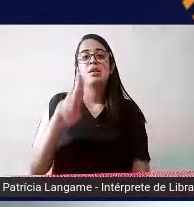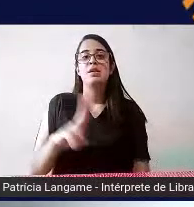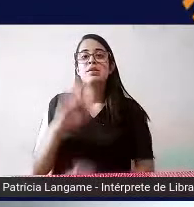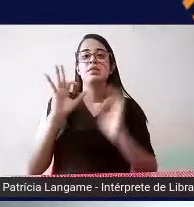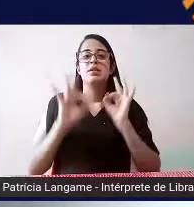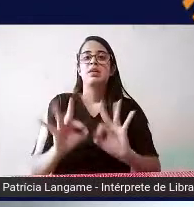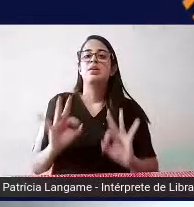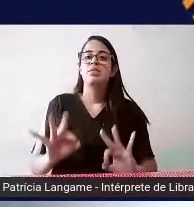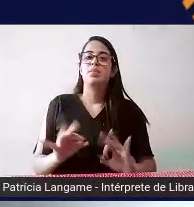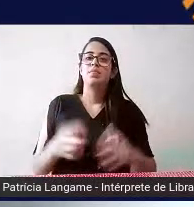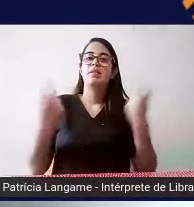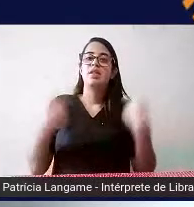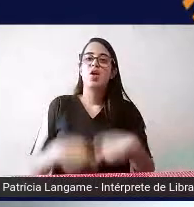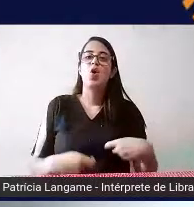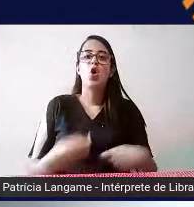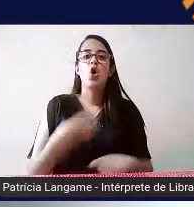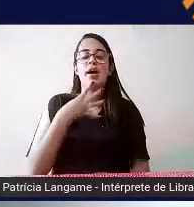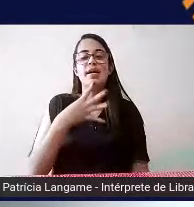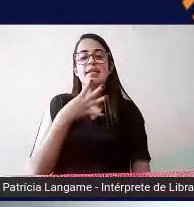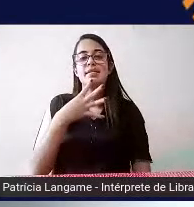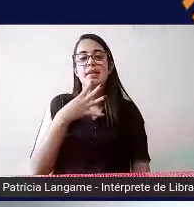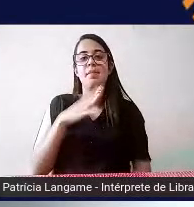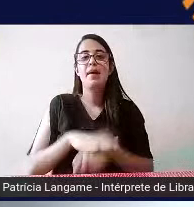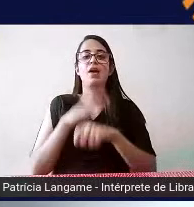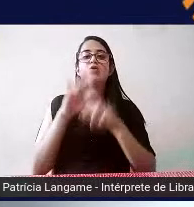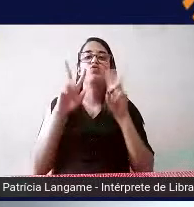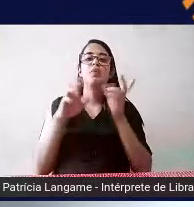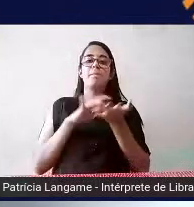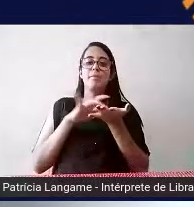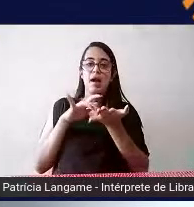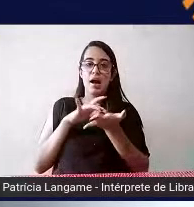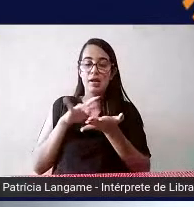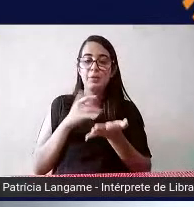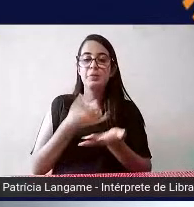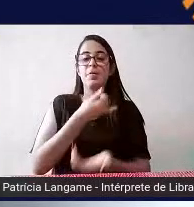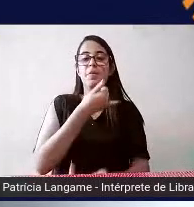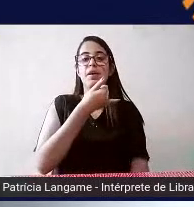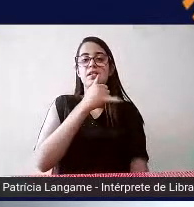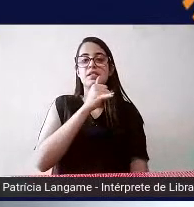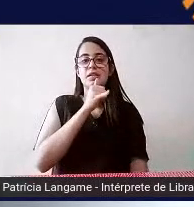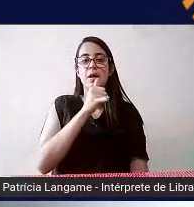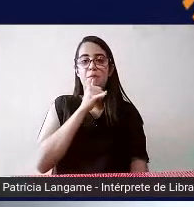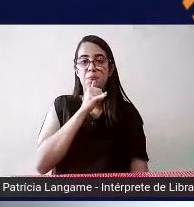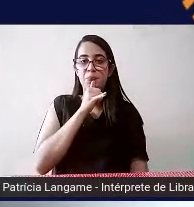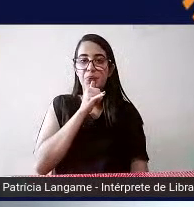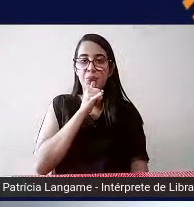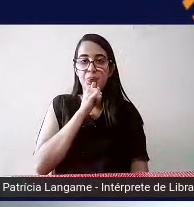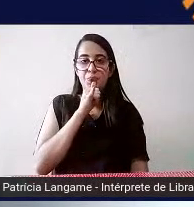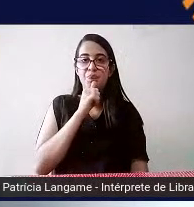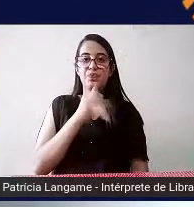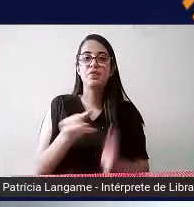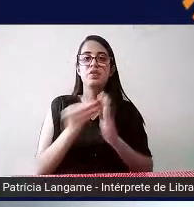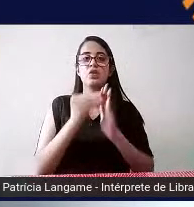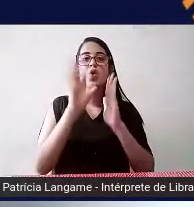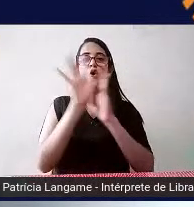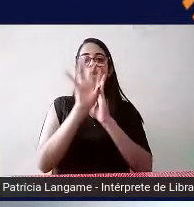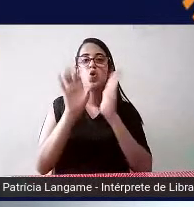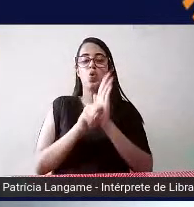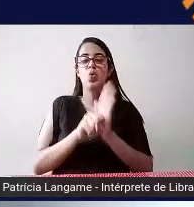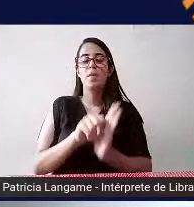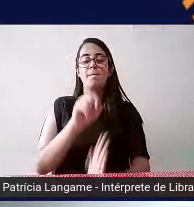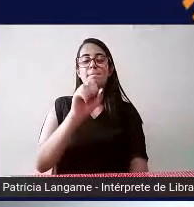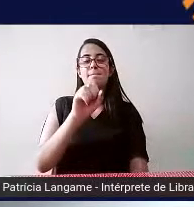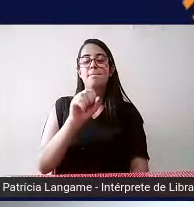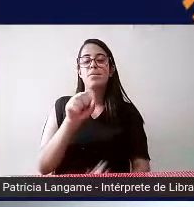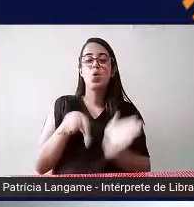precisa conhecer um pouco mais do braile então coloquei um exemplo aí se vocês colocarem no Google braile fácil já